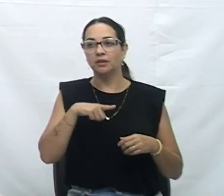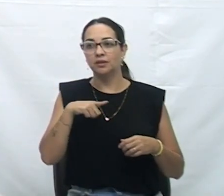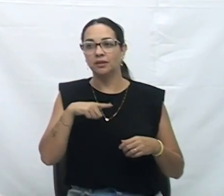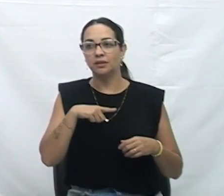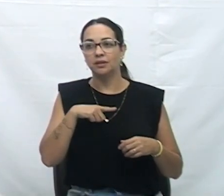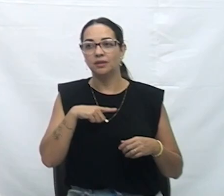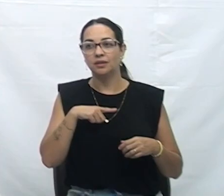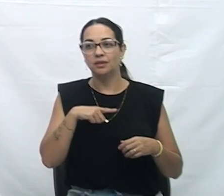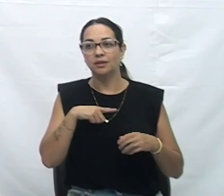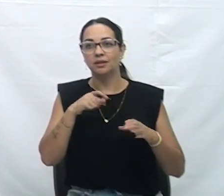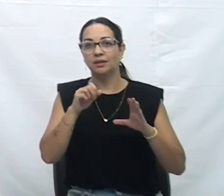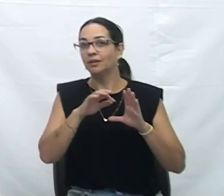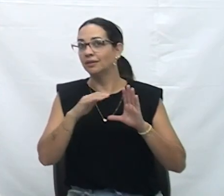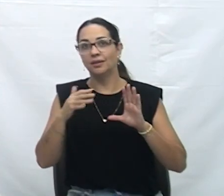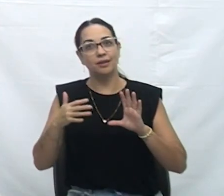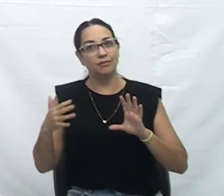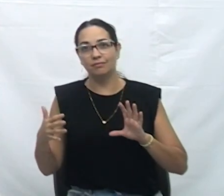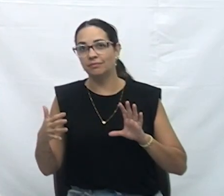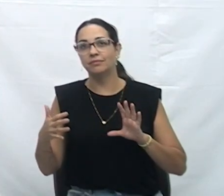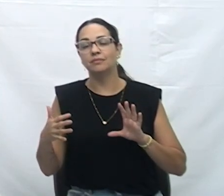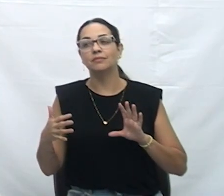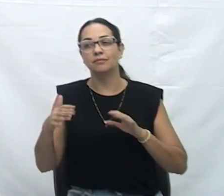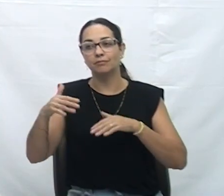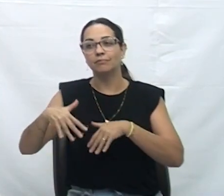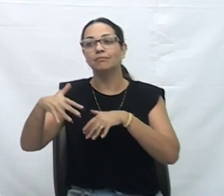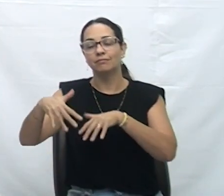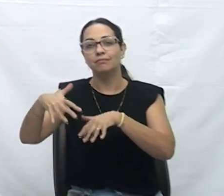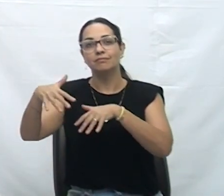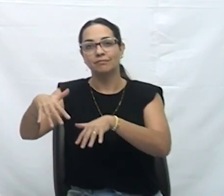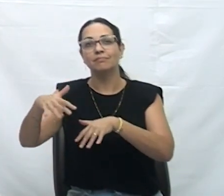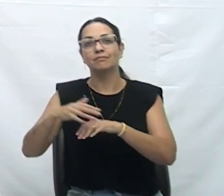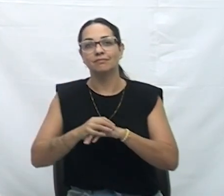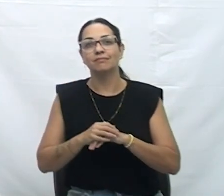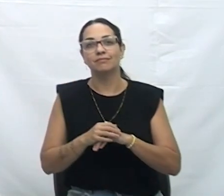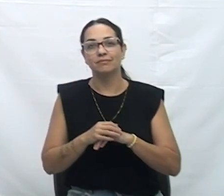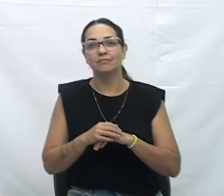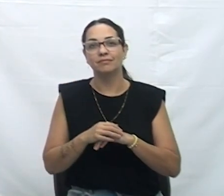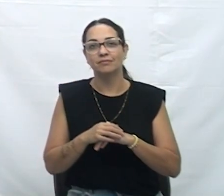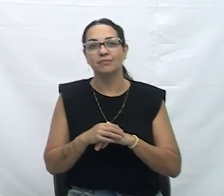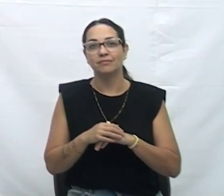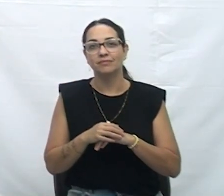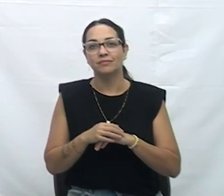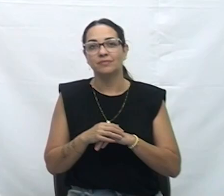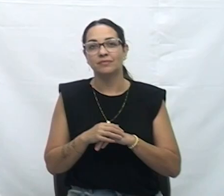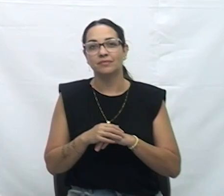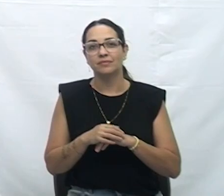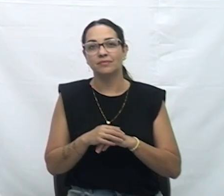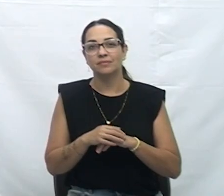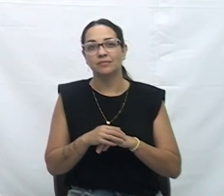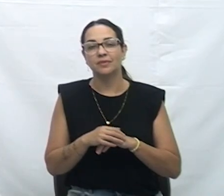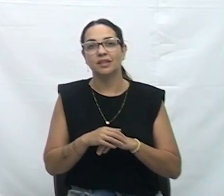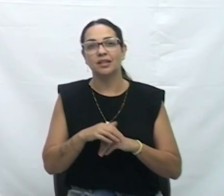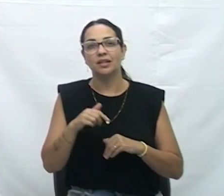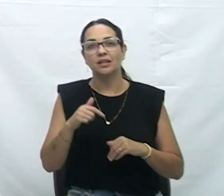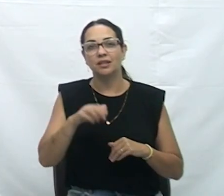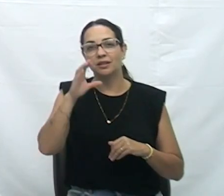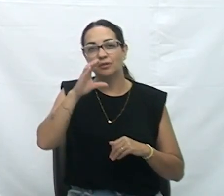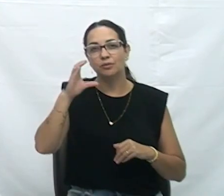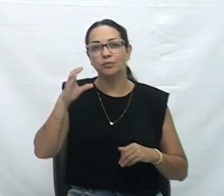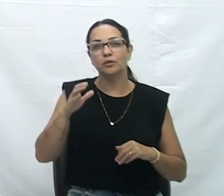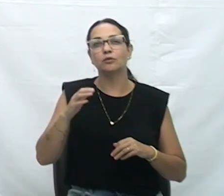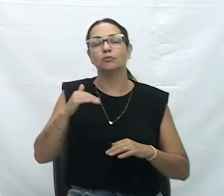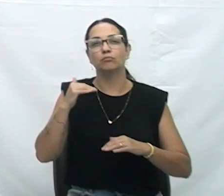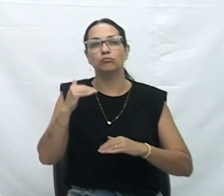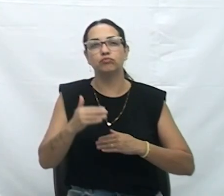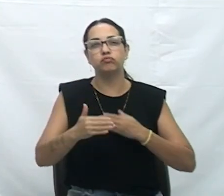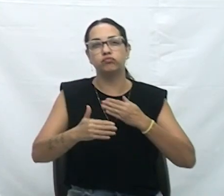de São Paulo, no ano passado, movimentou 600 milhões de reais. E aqui em Criciúma, caminhamos no sentido de